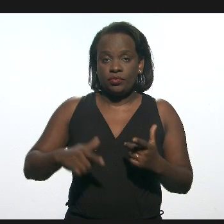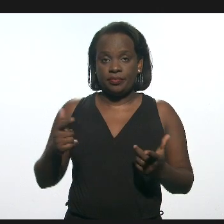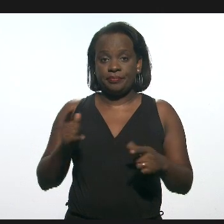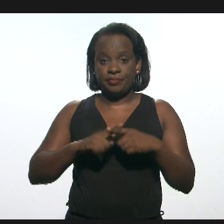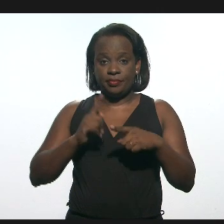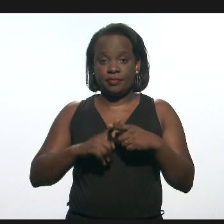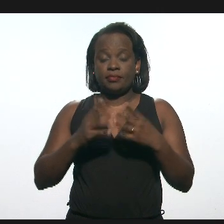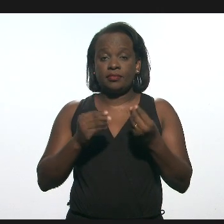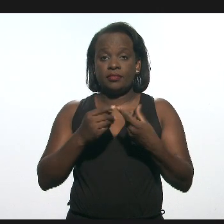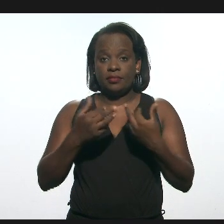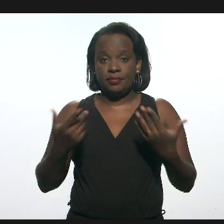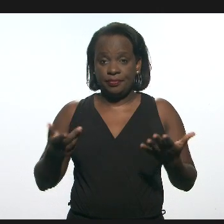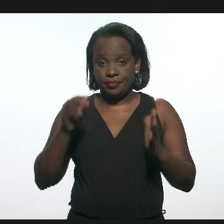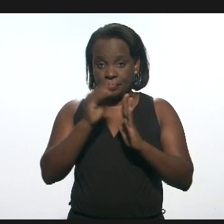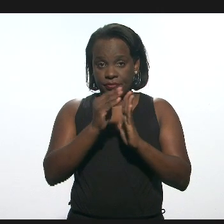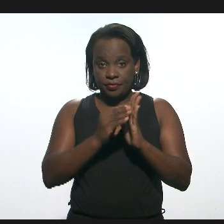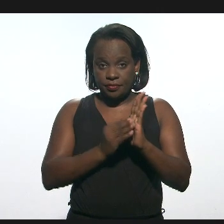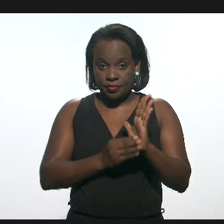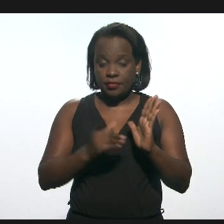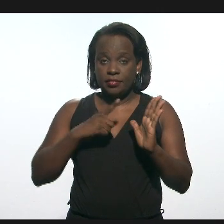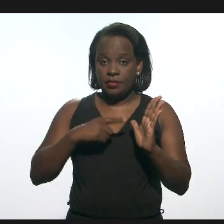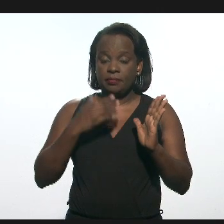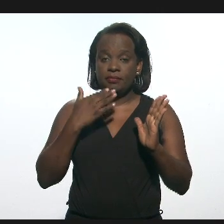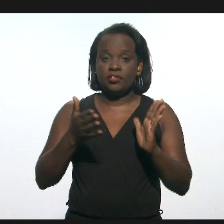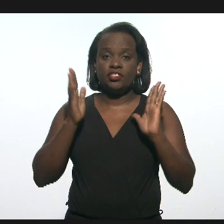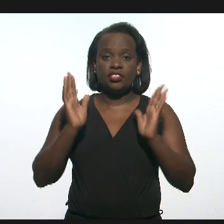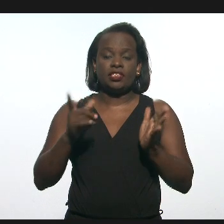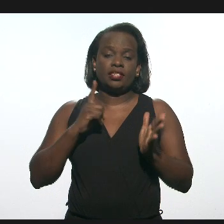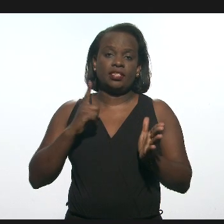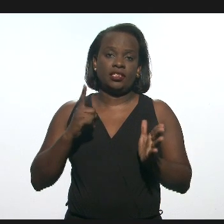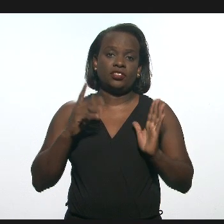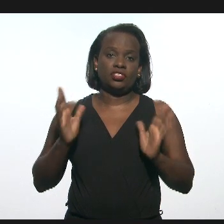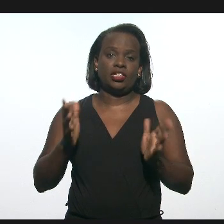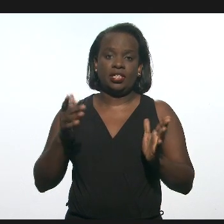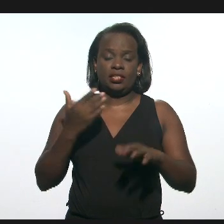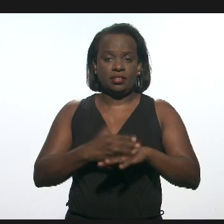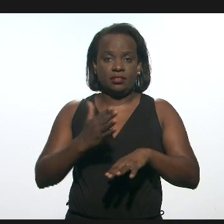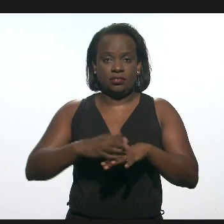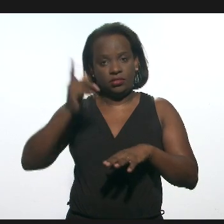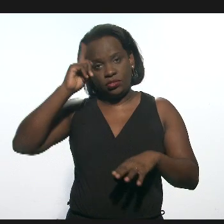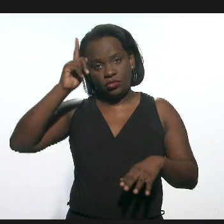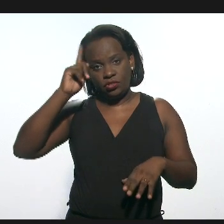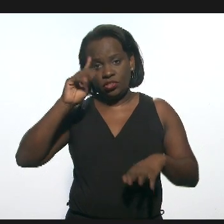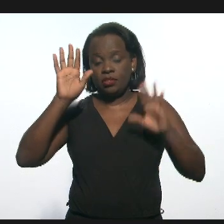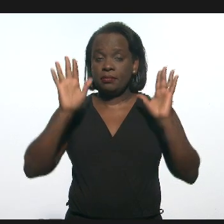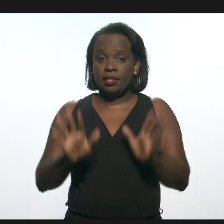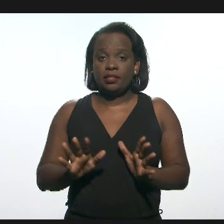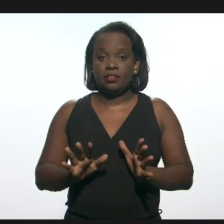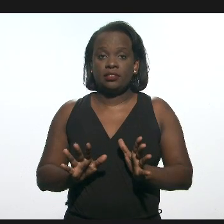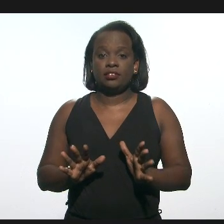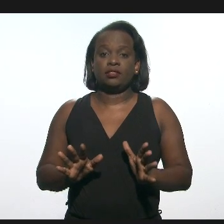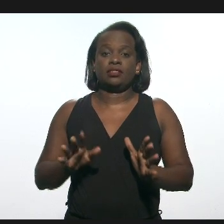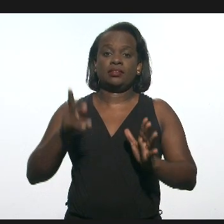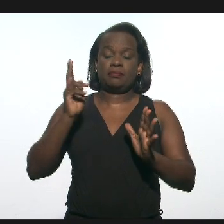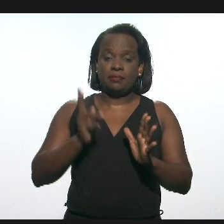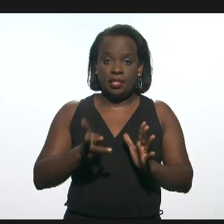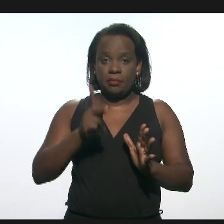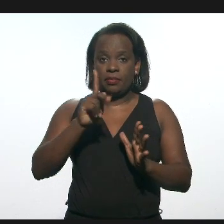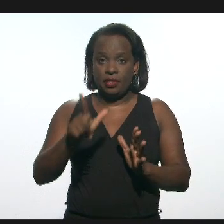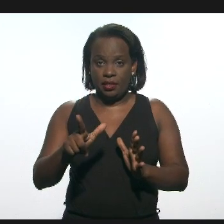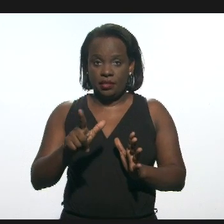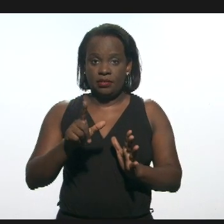coisa que ele aqui está pedindo já acontece na prática. E, no entanto, este mesmo